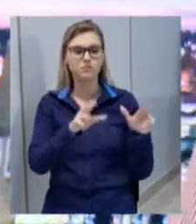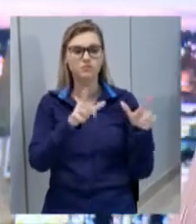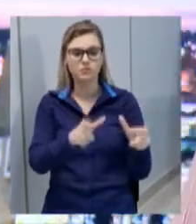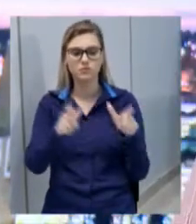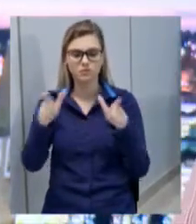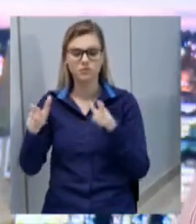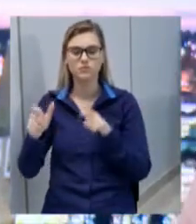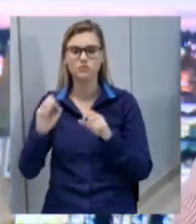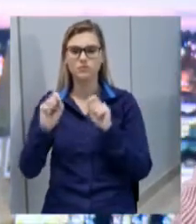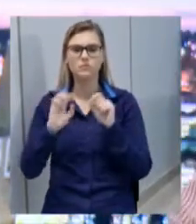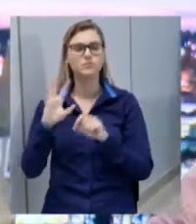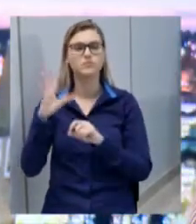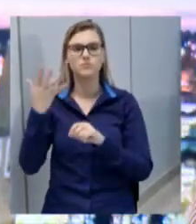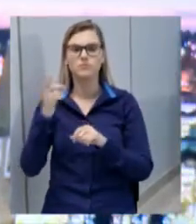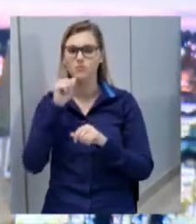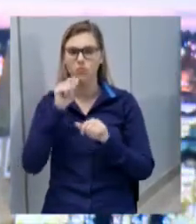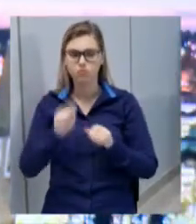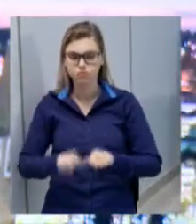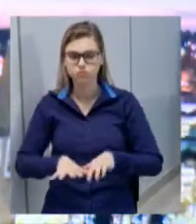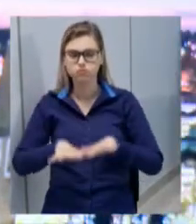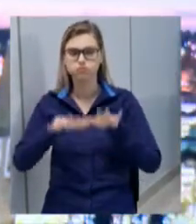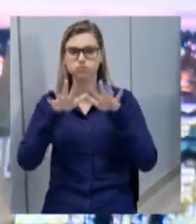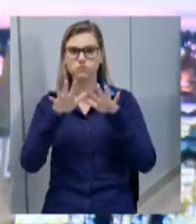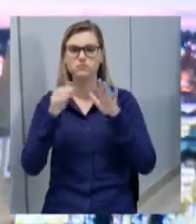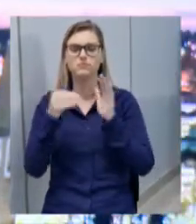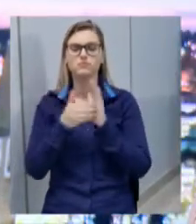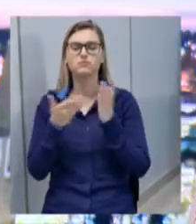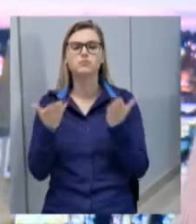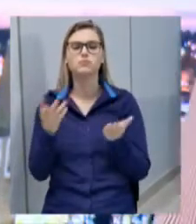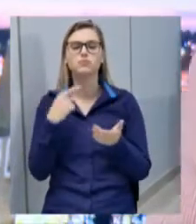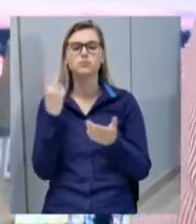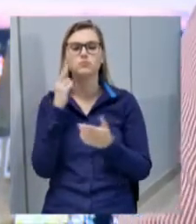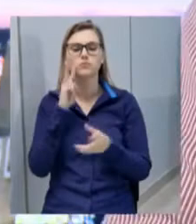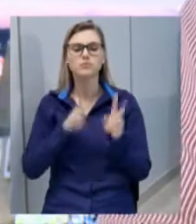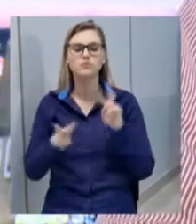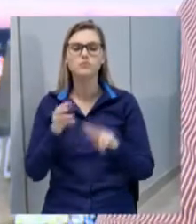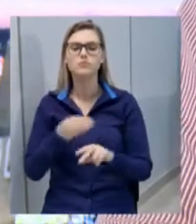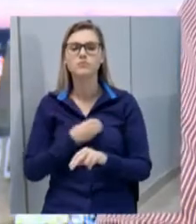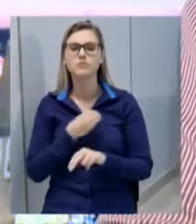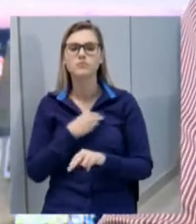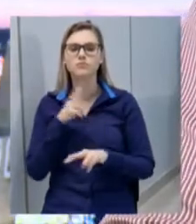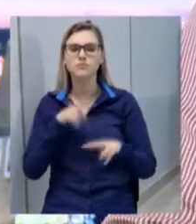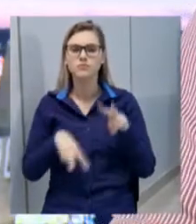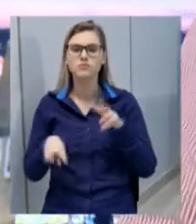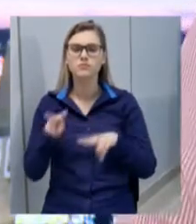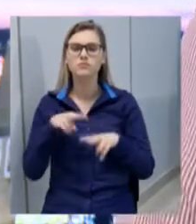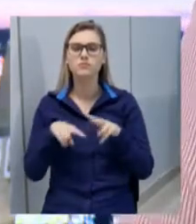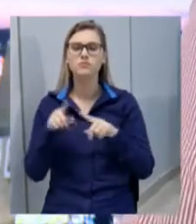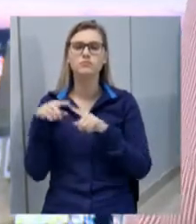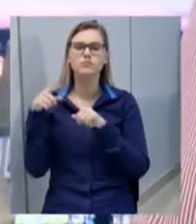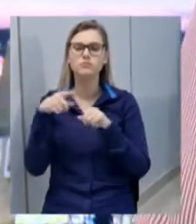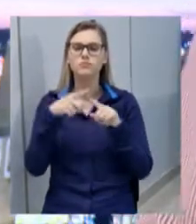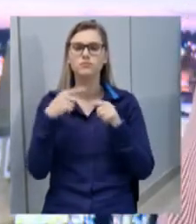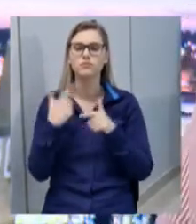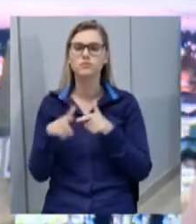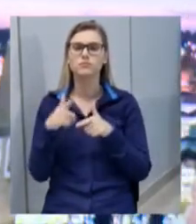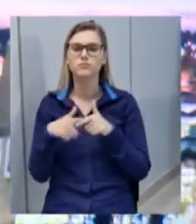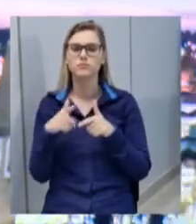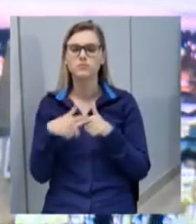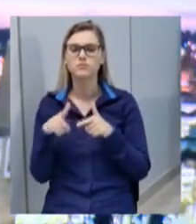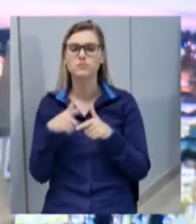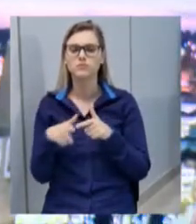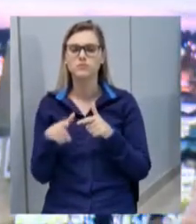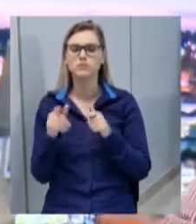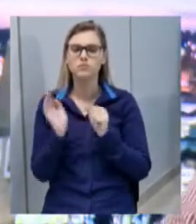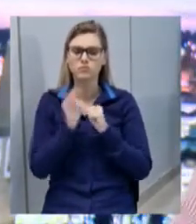esses alagamentos. até quando a gente vai ficar presenciando esse tipo de ação, na verdade, de